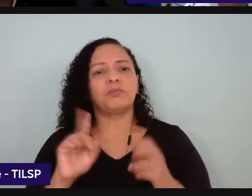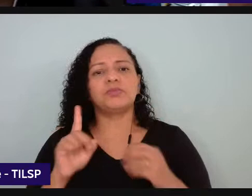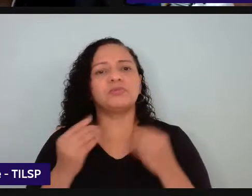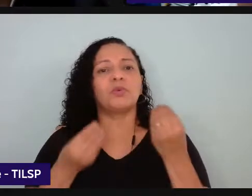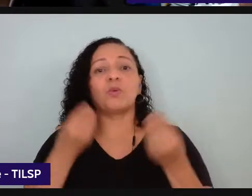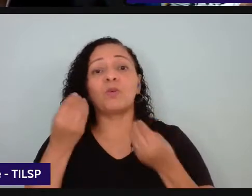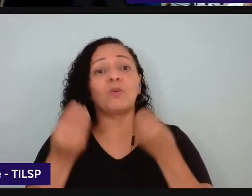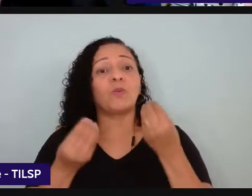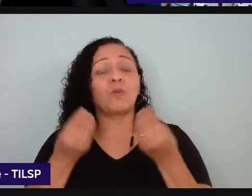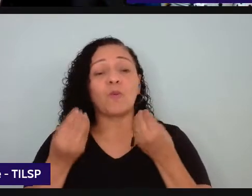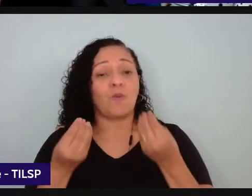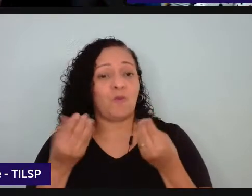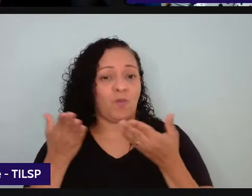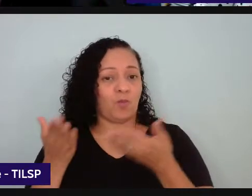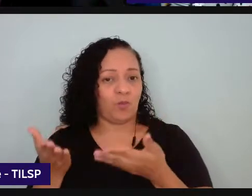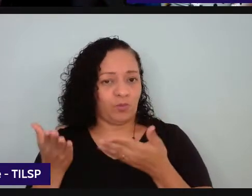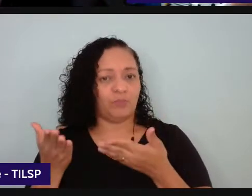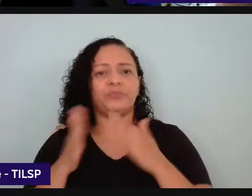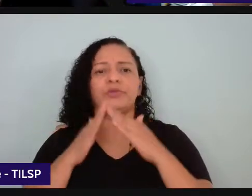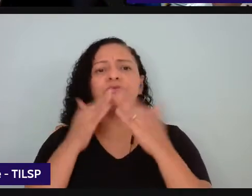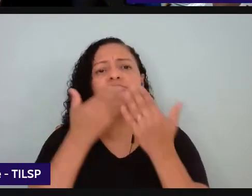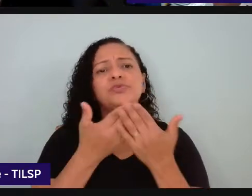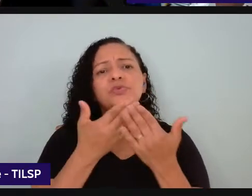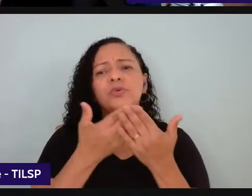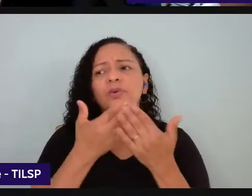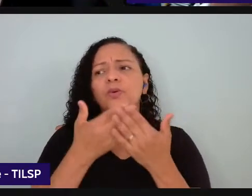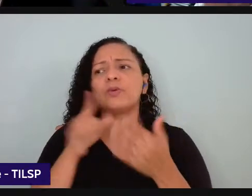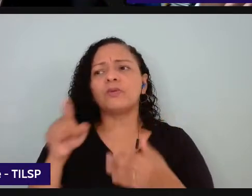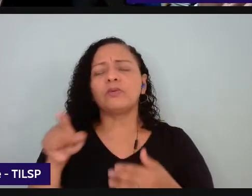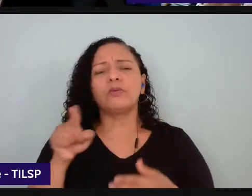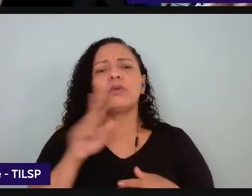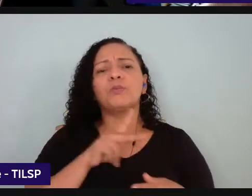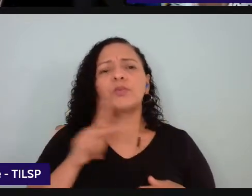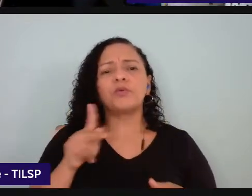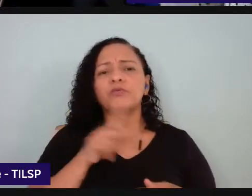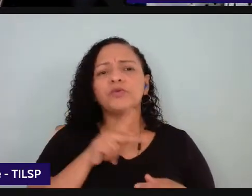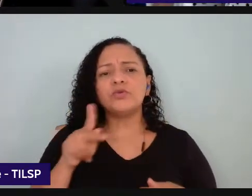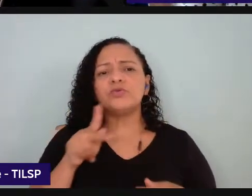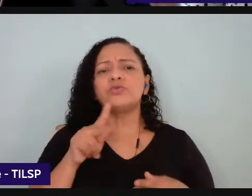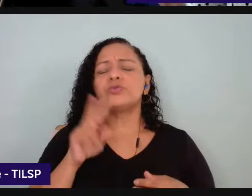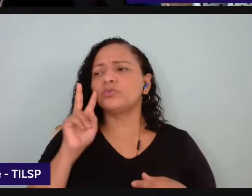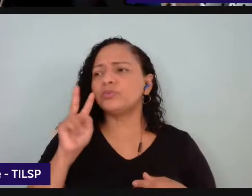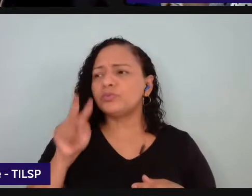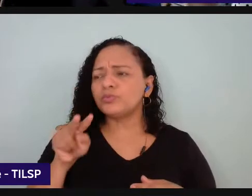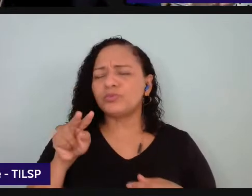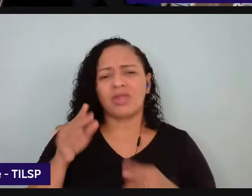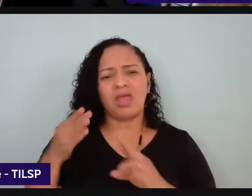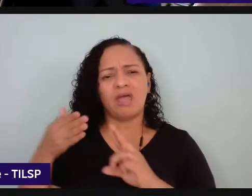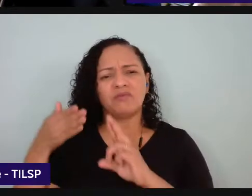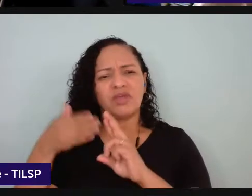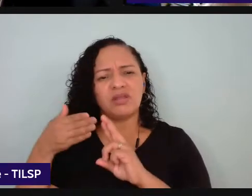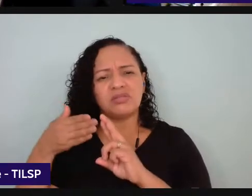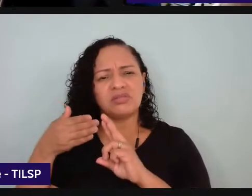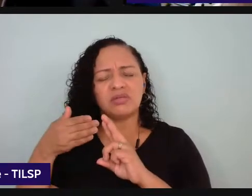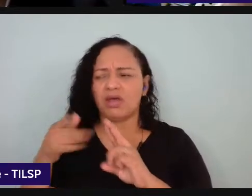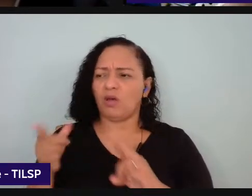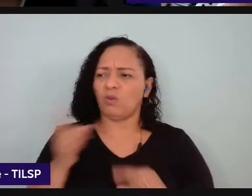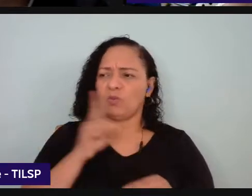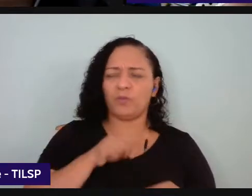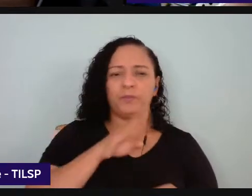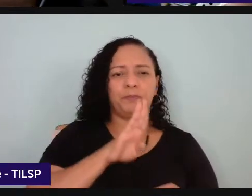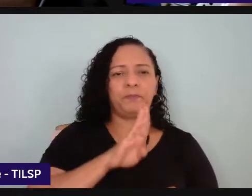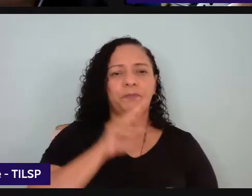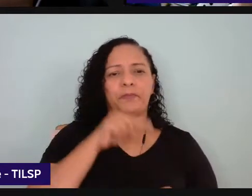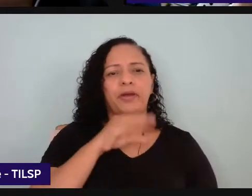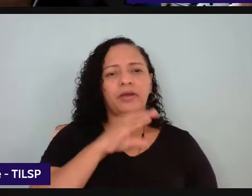chega as escolas né o uso desses termos referencial BNCC então eu vou